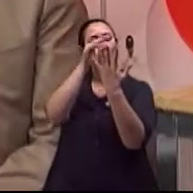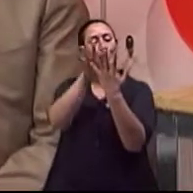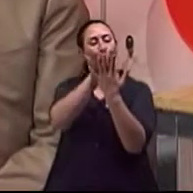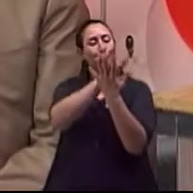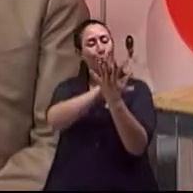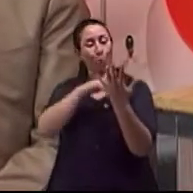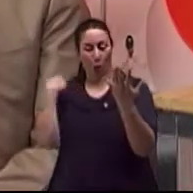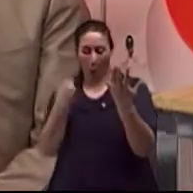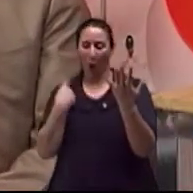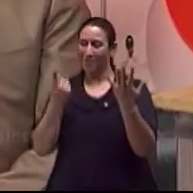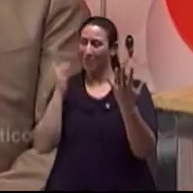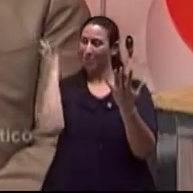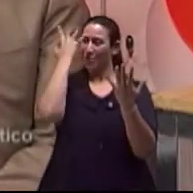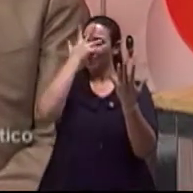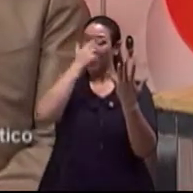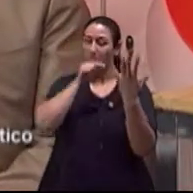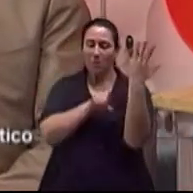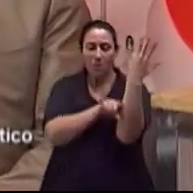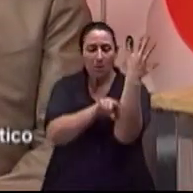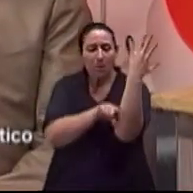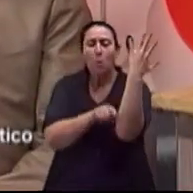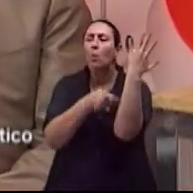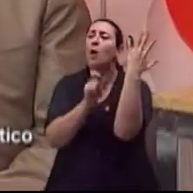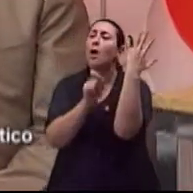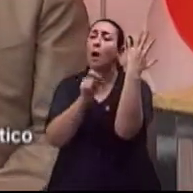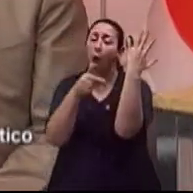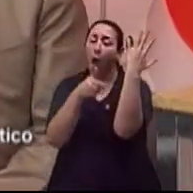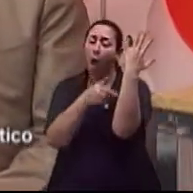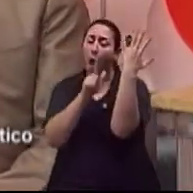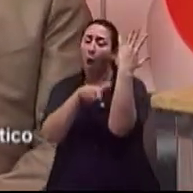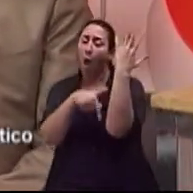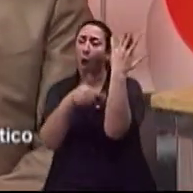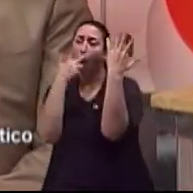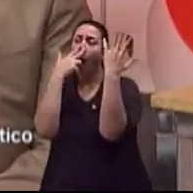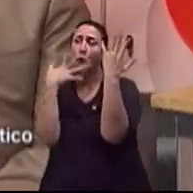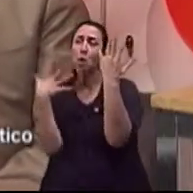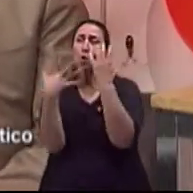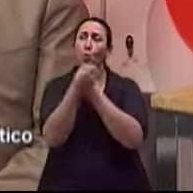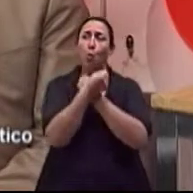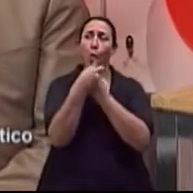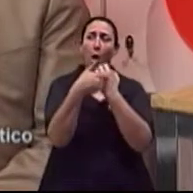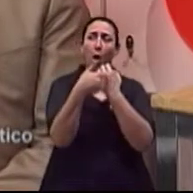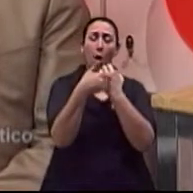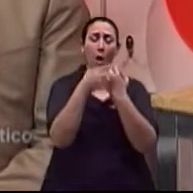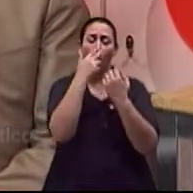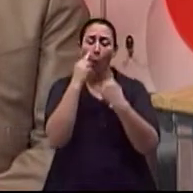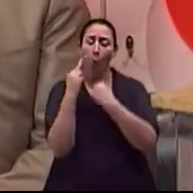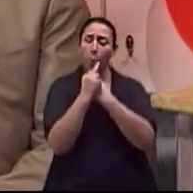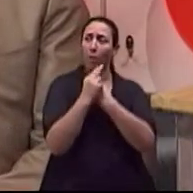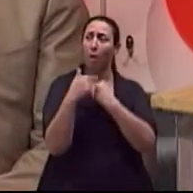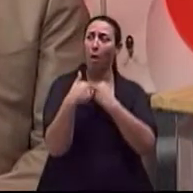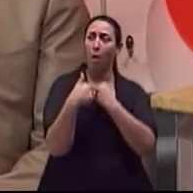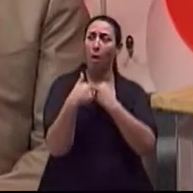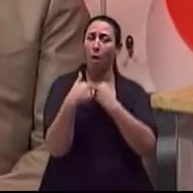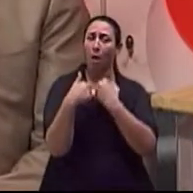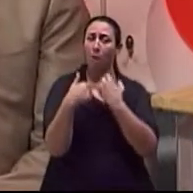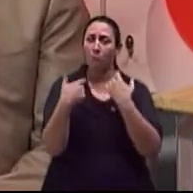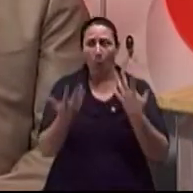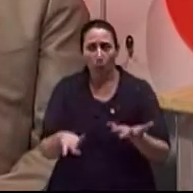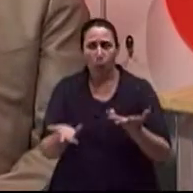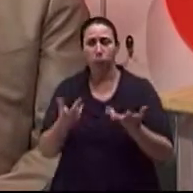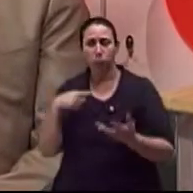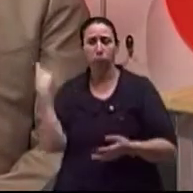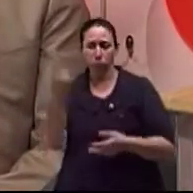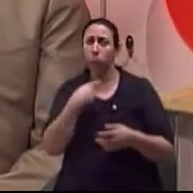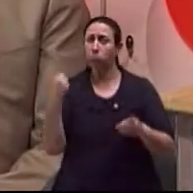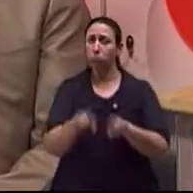da própria vida Porque somos luz e sombra A humanidade é luz e sombra O universo é luz e sombra E nós precisamos ter esse entendimento